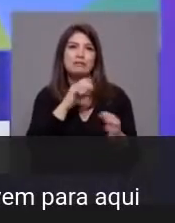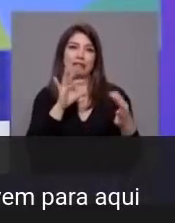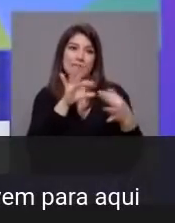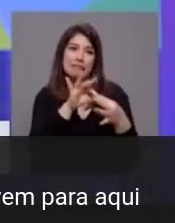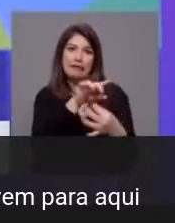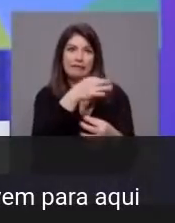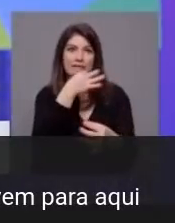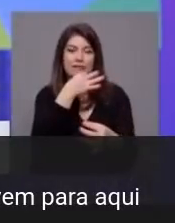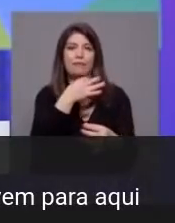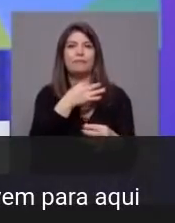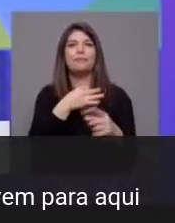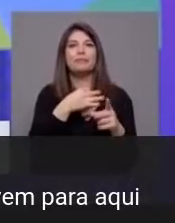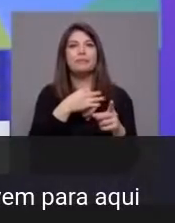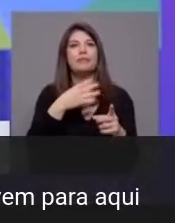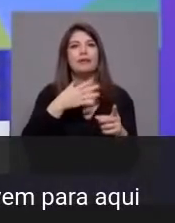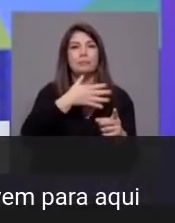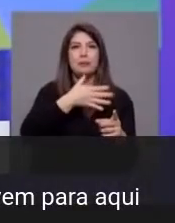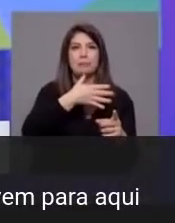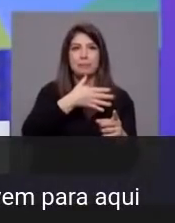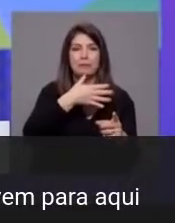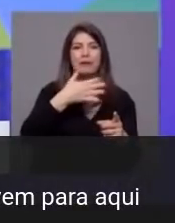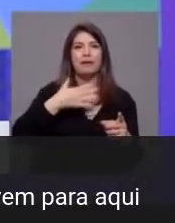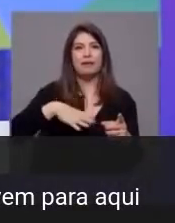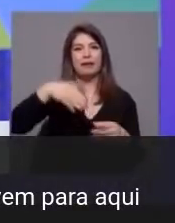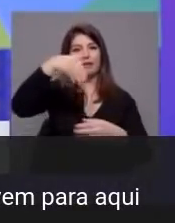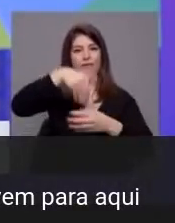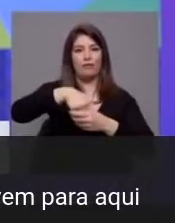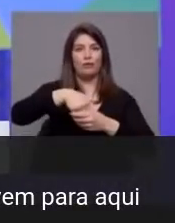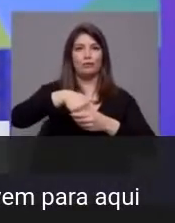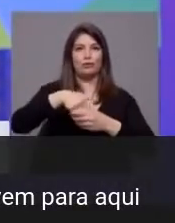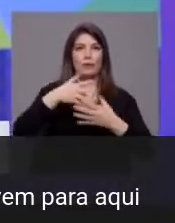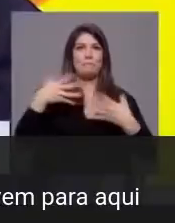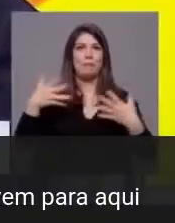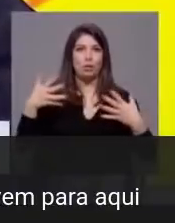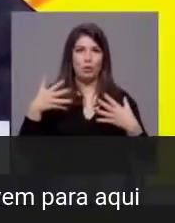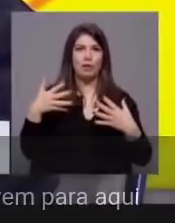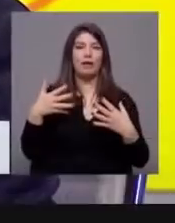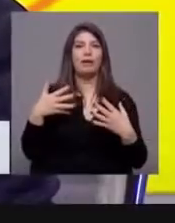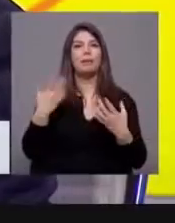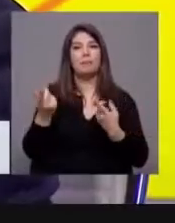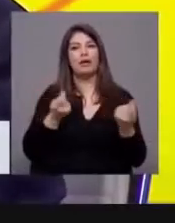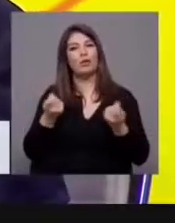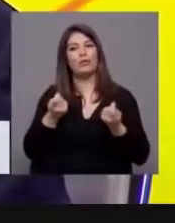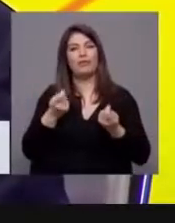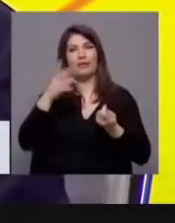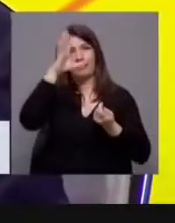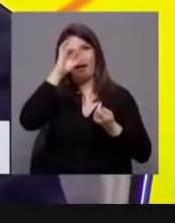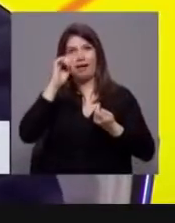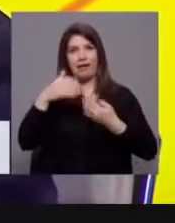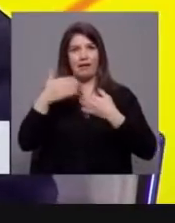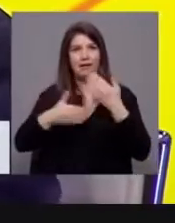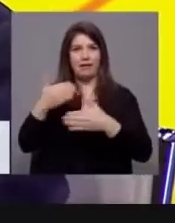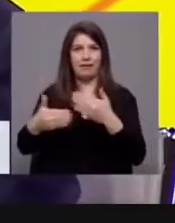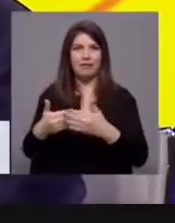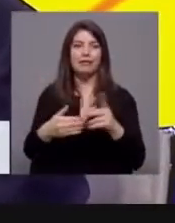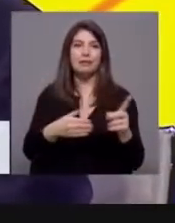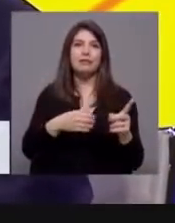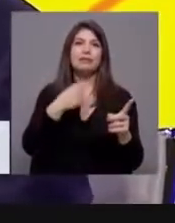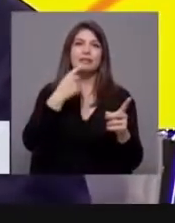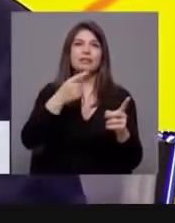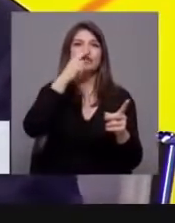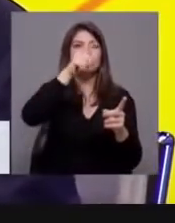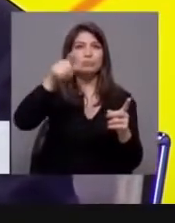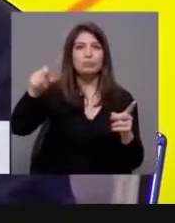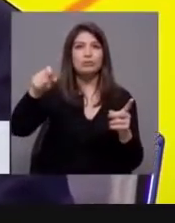também tem pedido a maioria estável e só com ela faz sentido governar. Recordo também que o senhor disse que os portugueses têm má memória